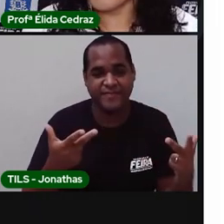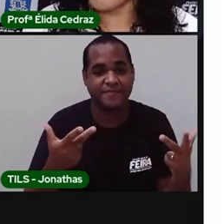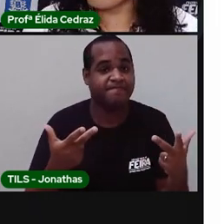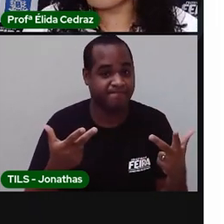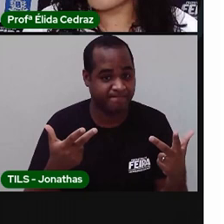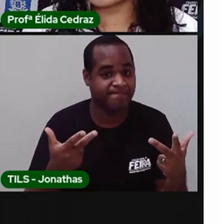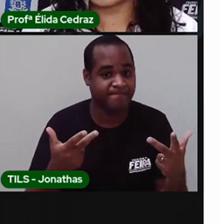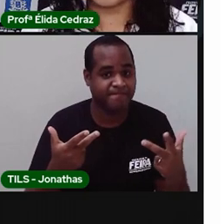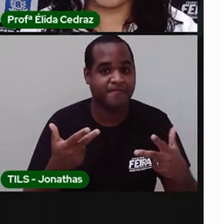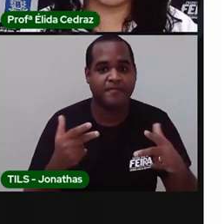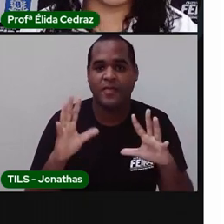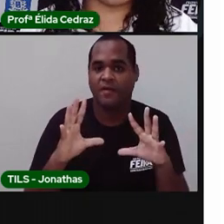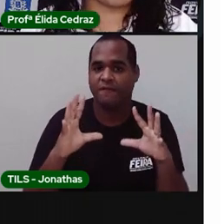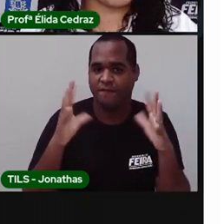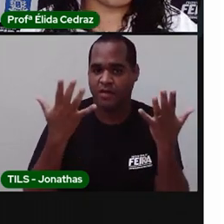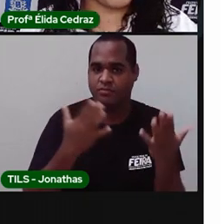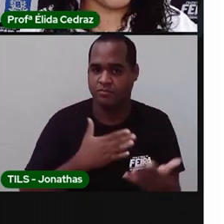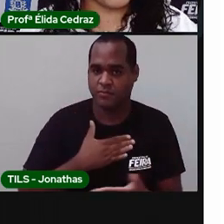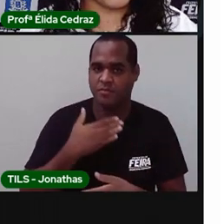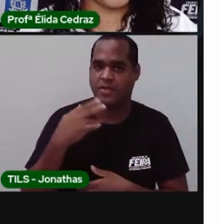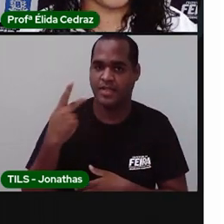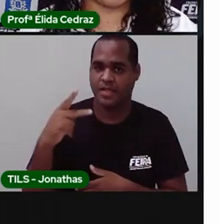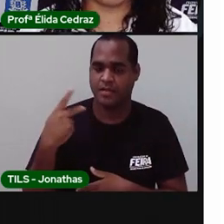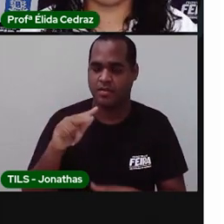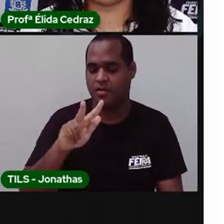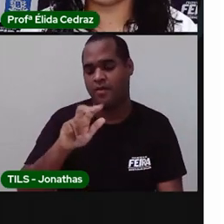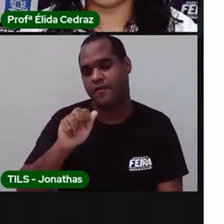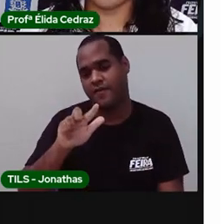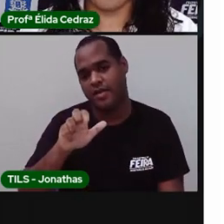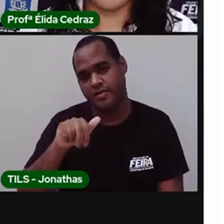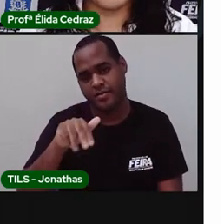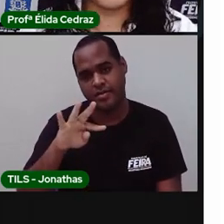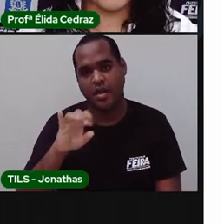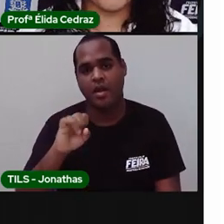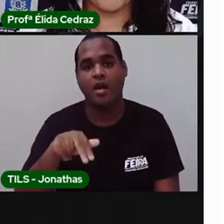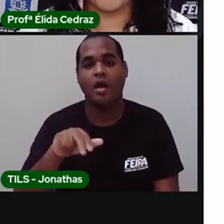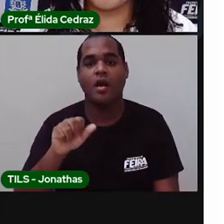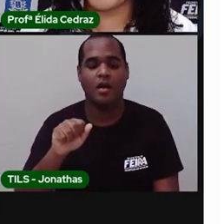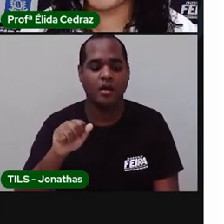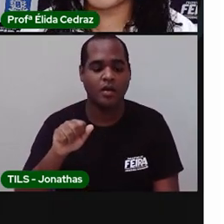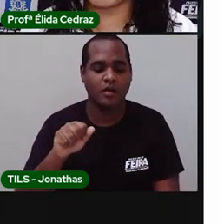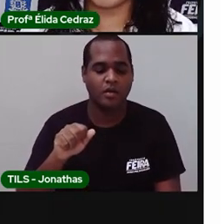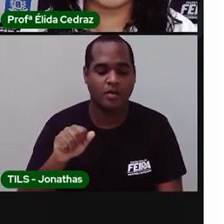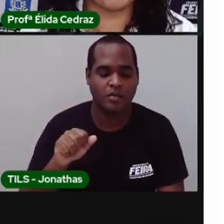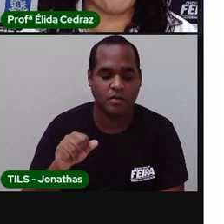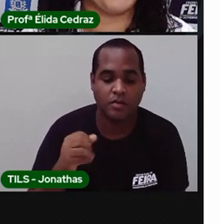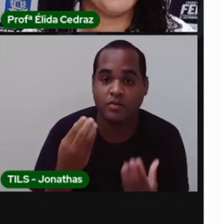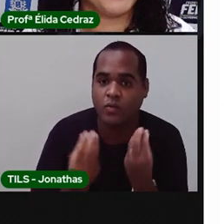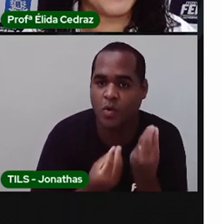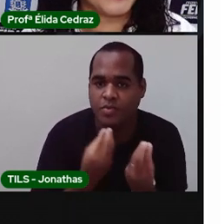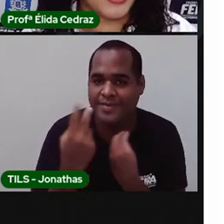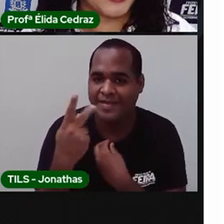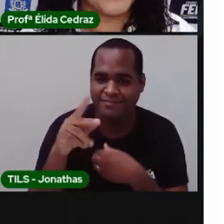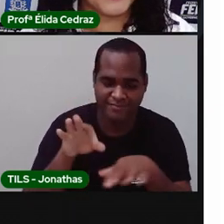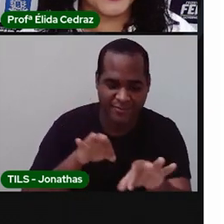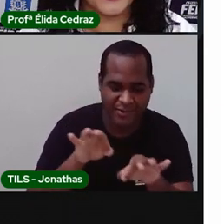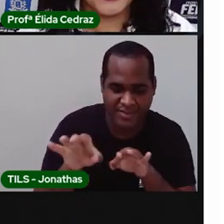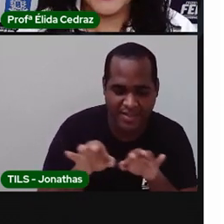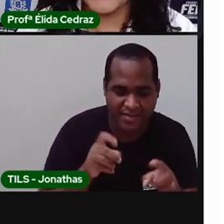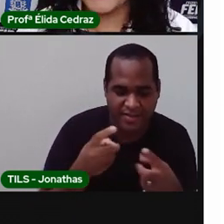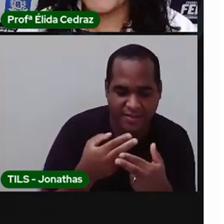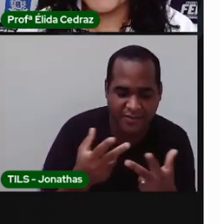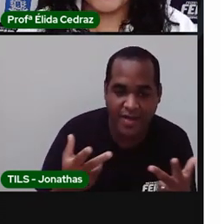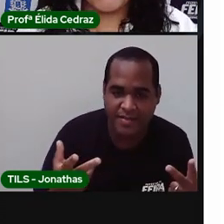A festa surpresa para a Valentina. Olha só como eles foram organizados